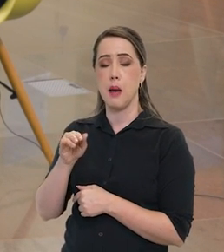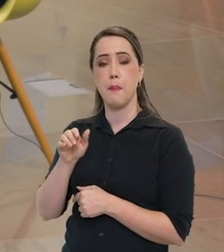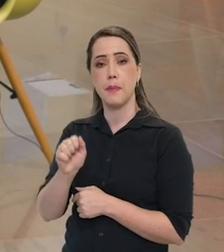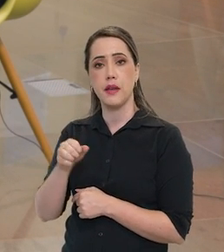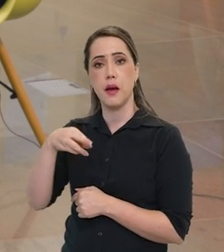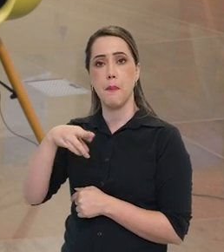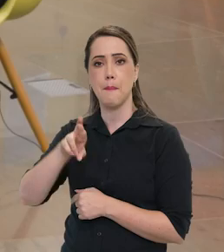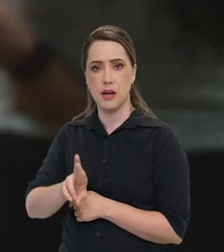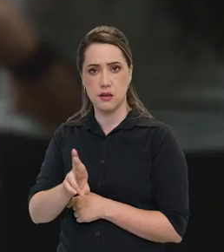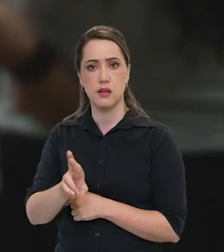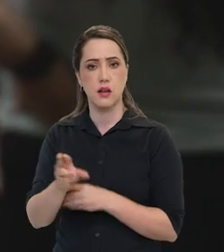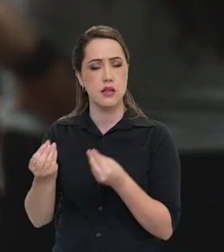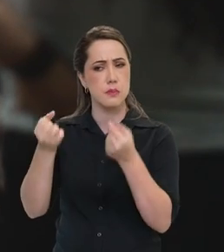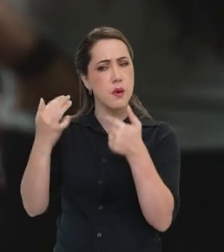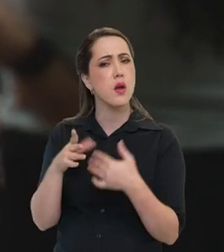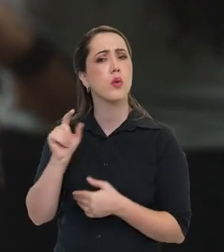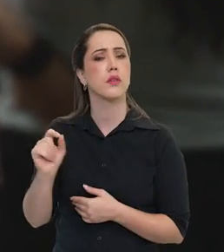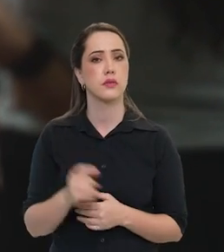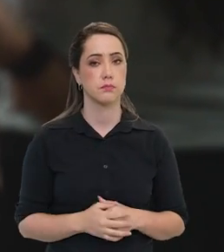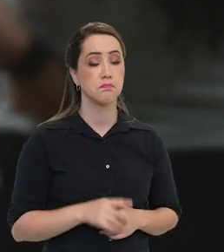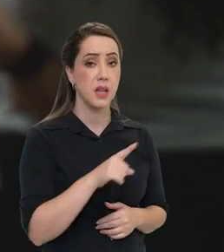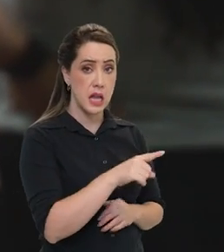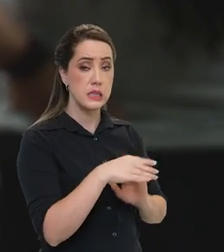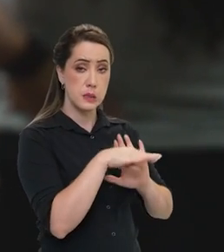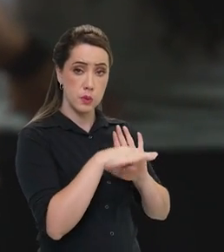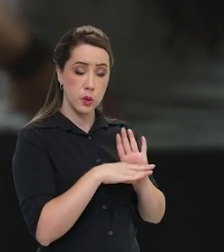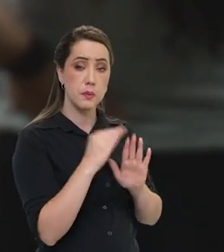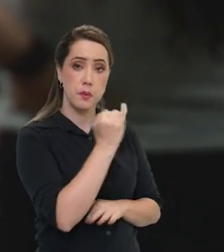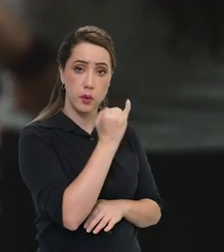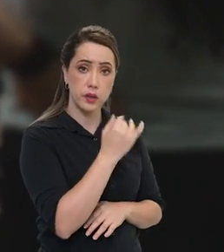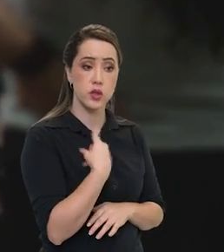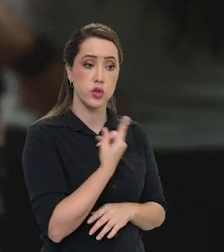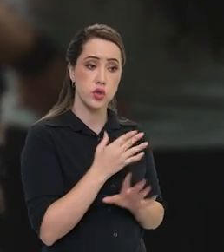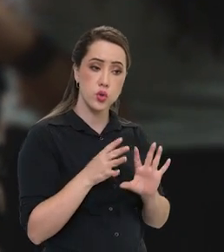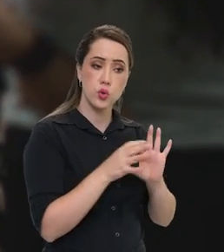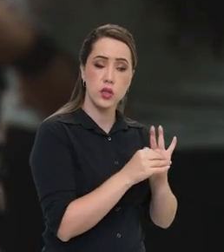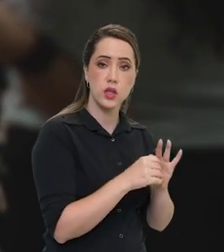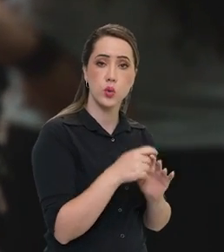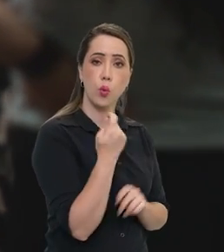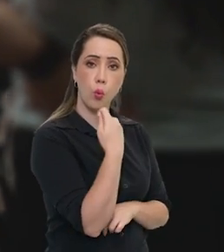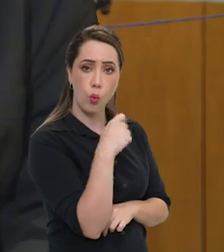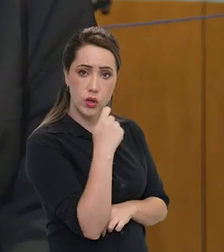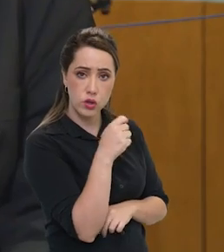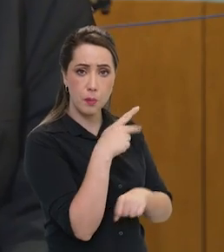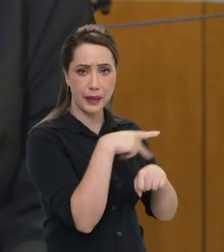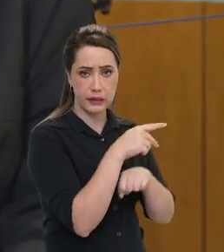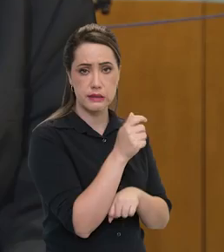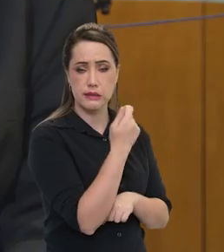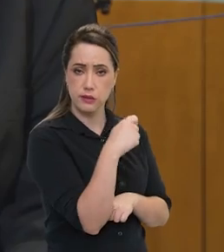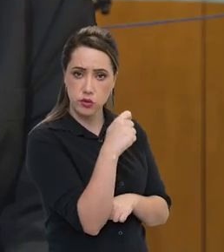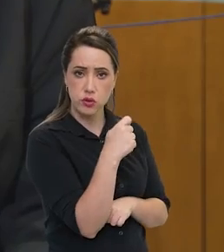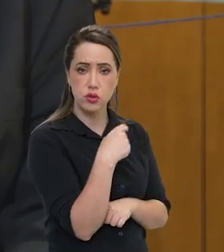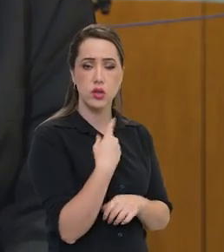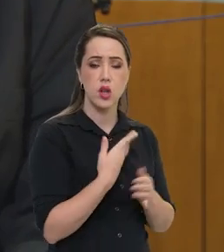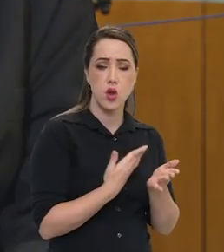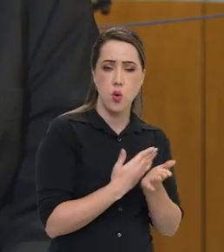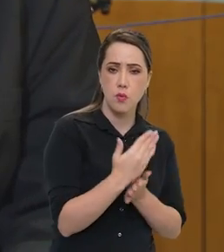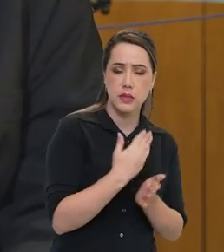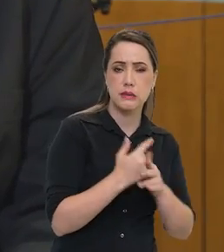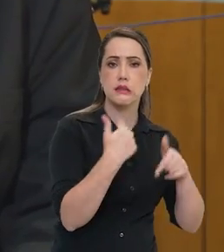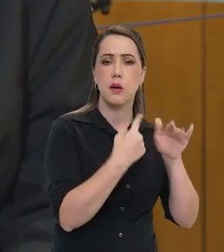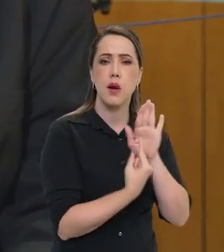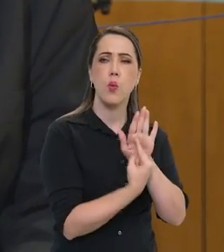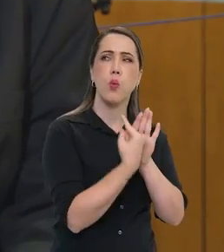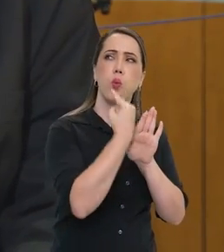muito bacana, que a gente tem parceria com a Argentina. Eu comecei a trabalhar nesse projeto lá atrás,